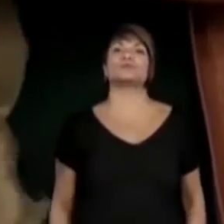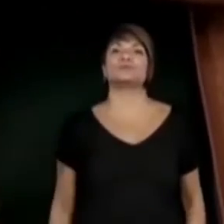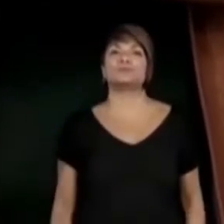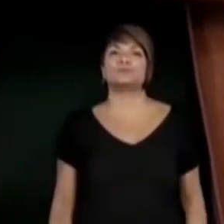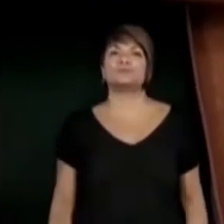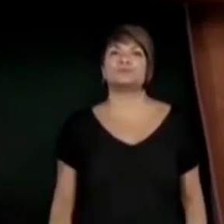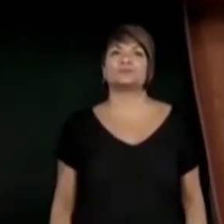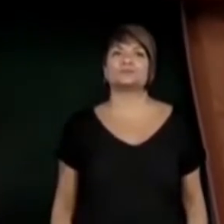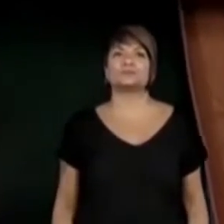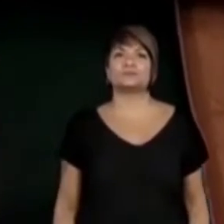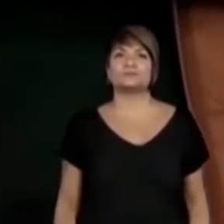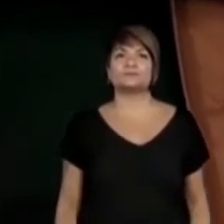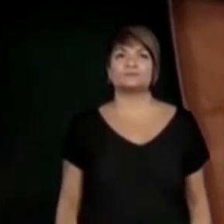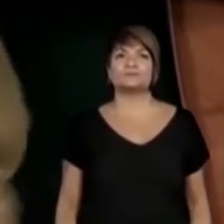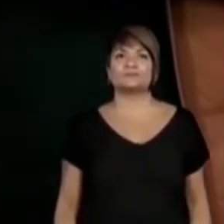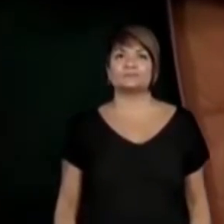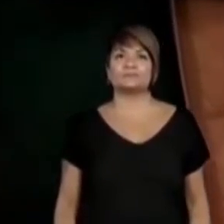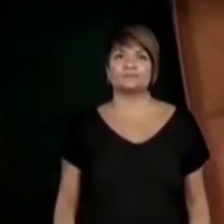Então.